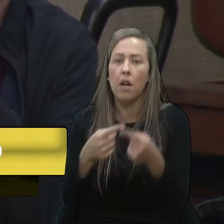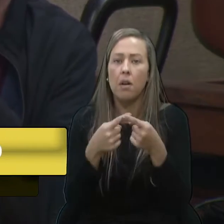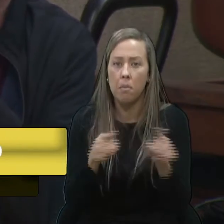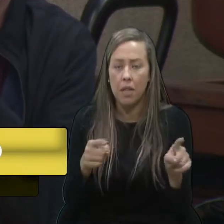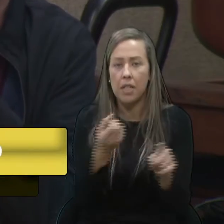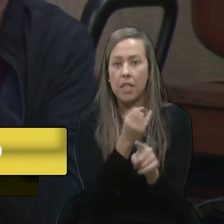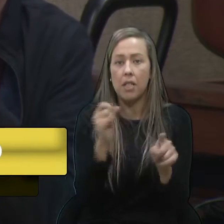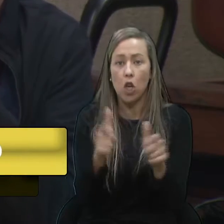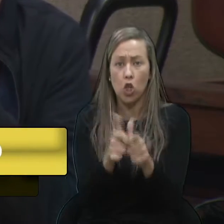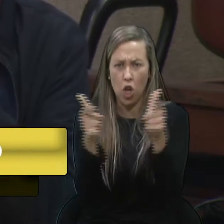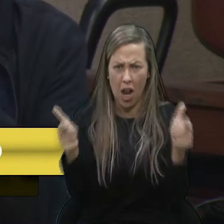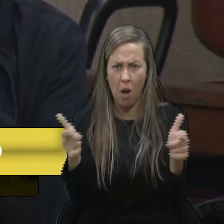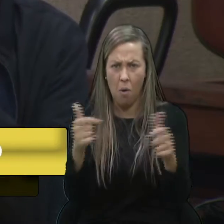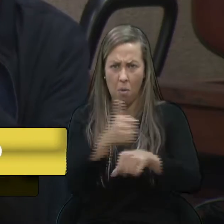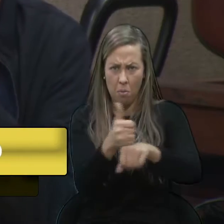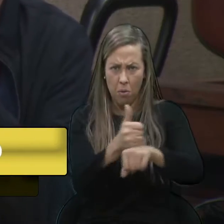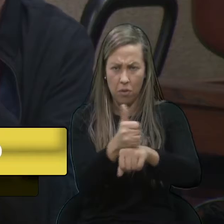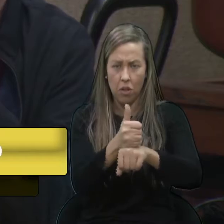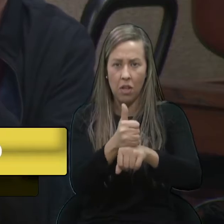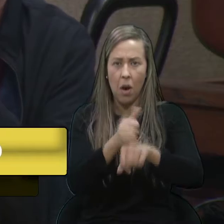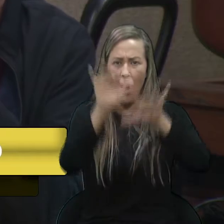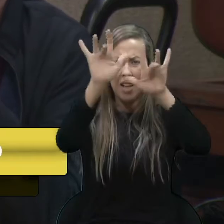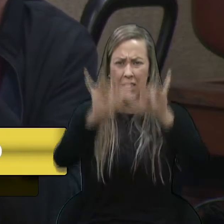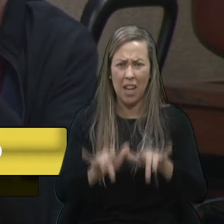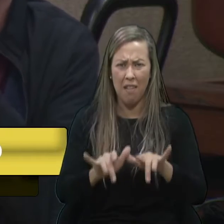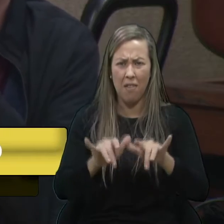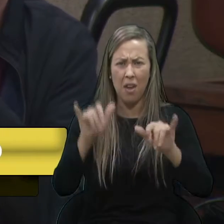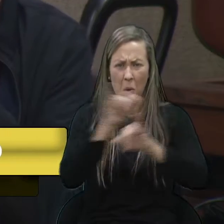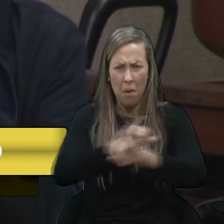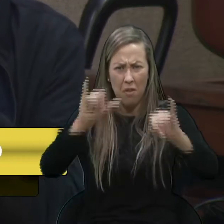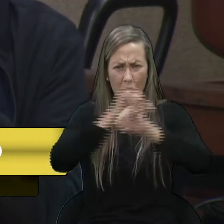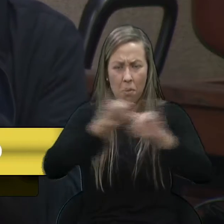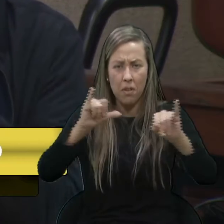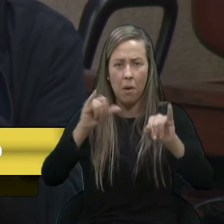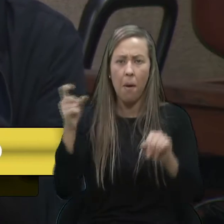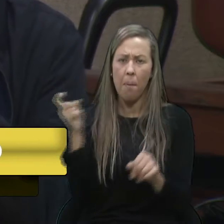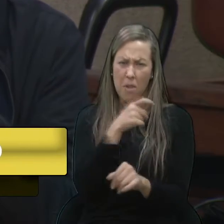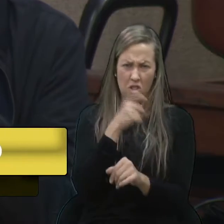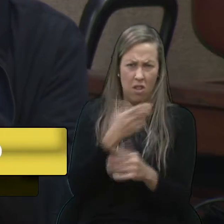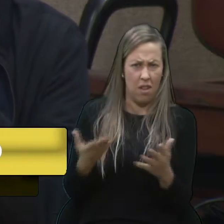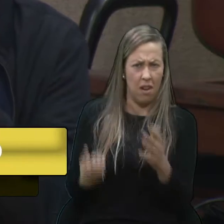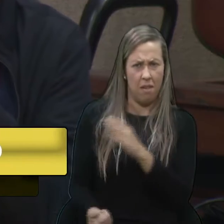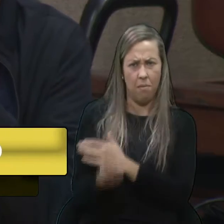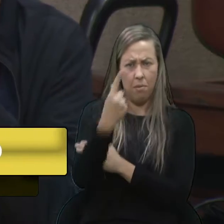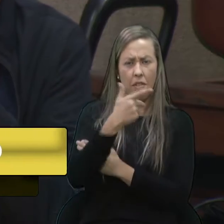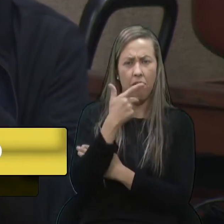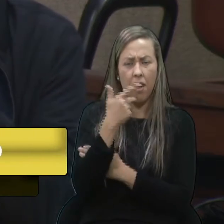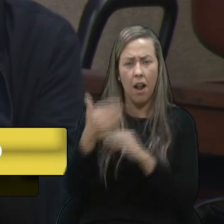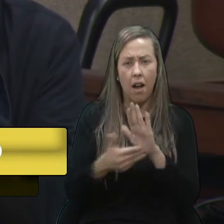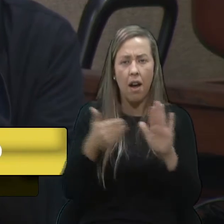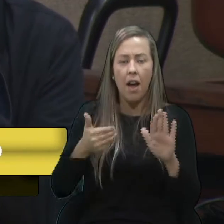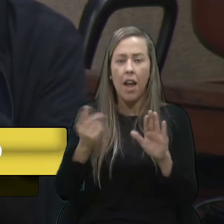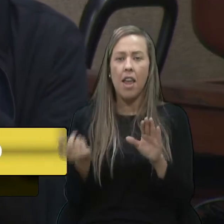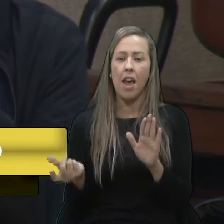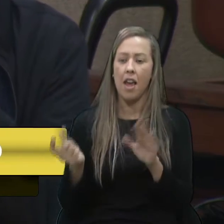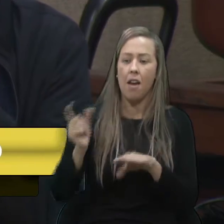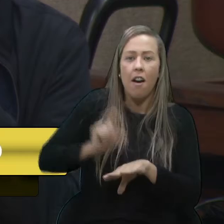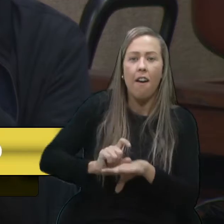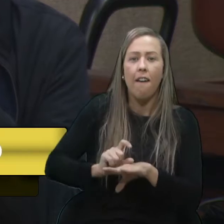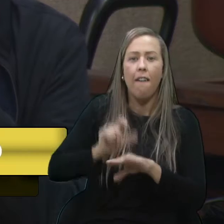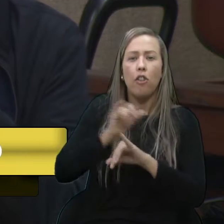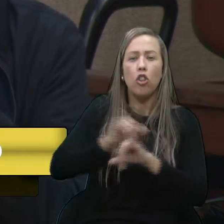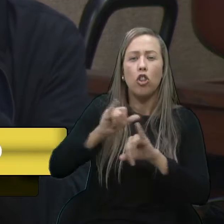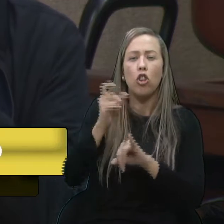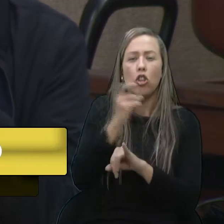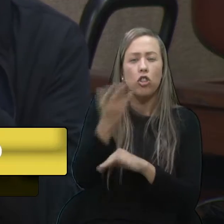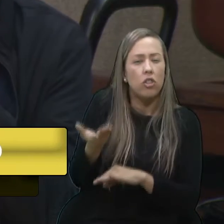Quando o jornalismo traz uma matéria completamente tirando da verdade o que o colega quis dizer, e logo abaixo traz uma fake news. Então,